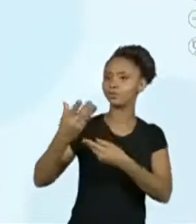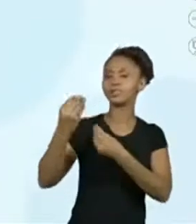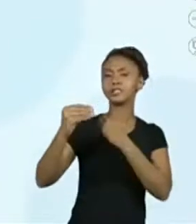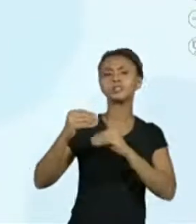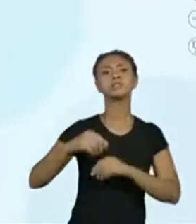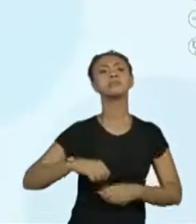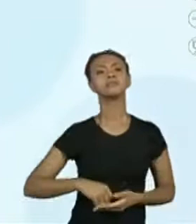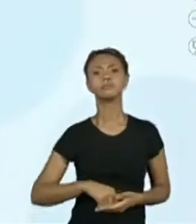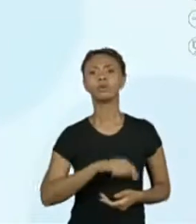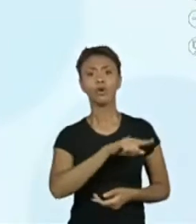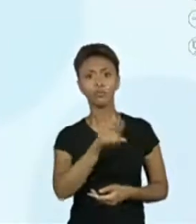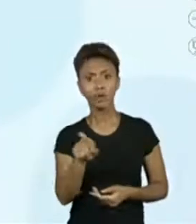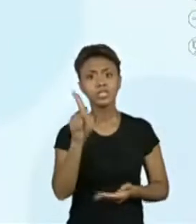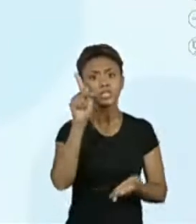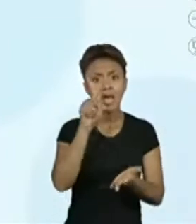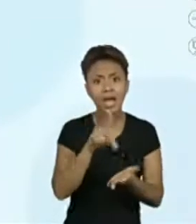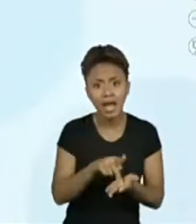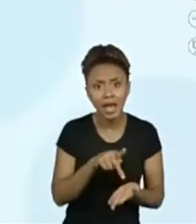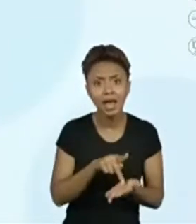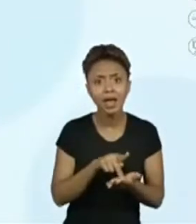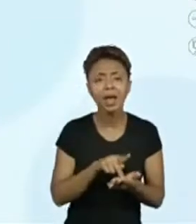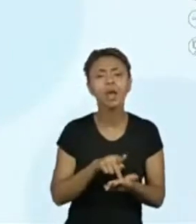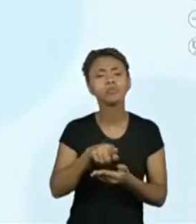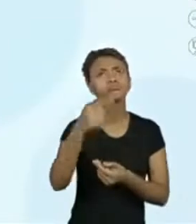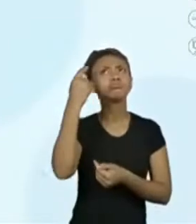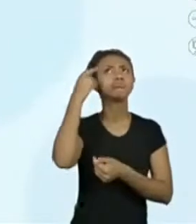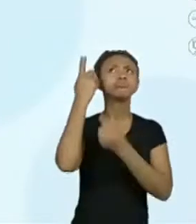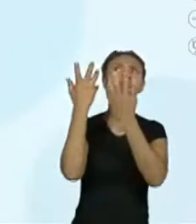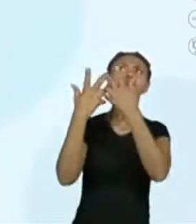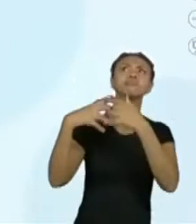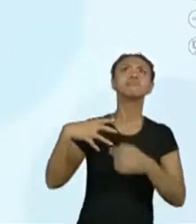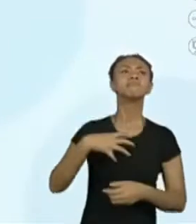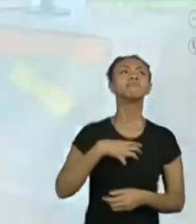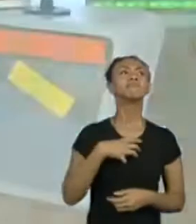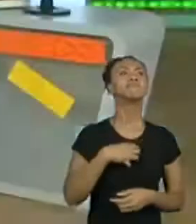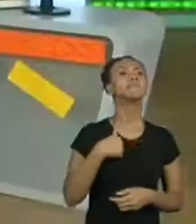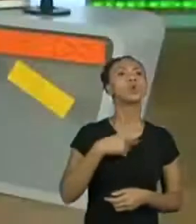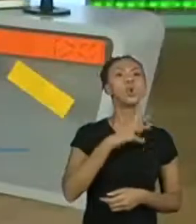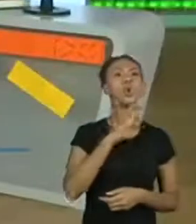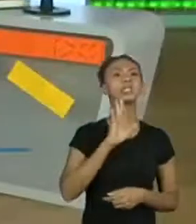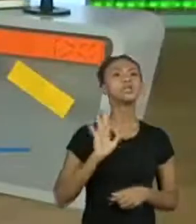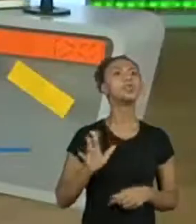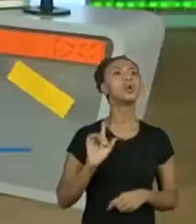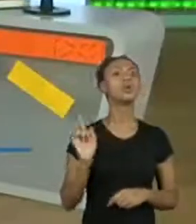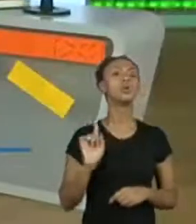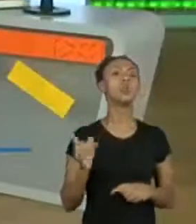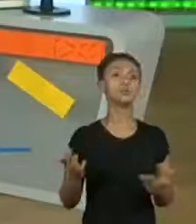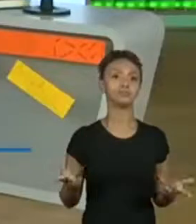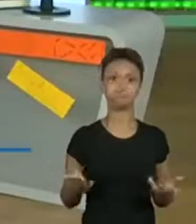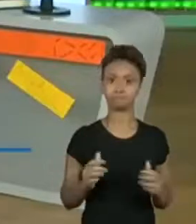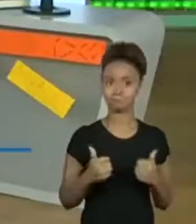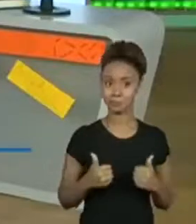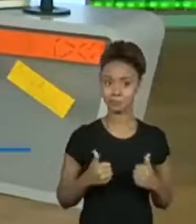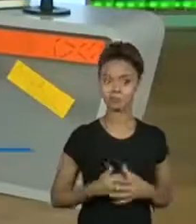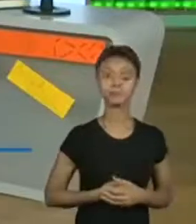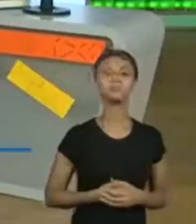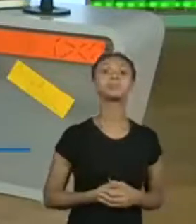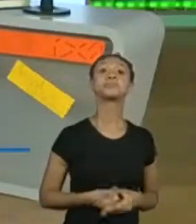realmente vocês acham adequado para a sua reflexão, para aquilo que você já conhecia. Certo? Ou melhor assim.